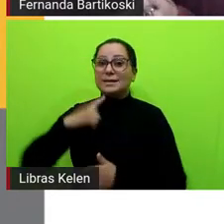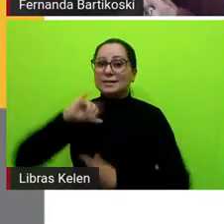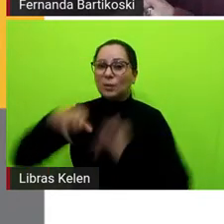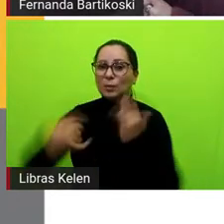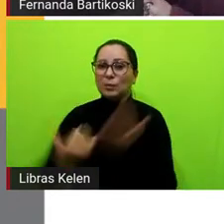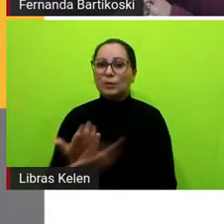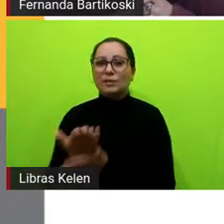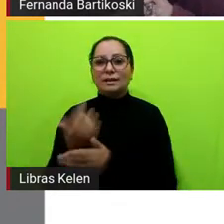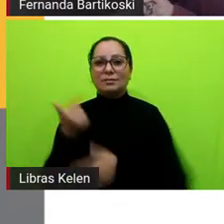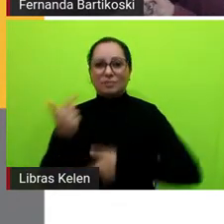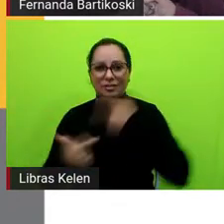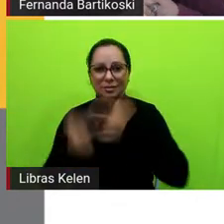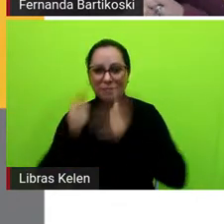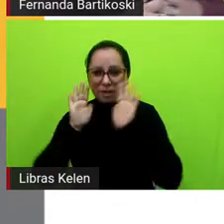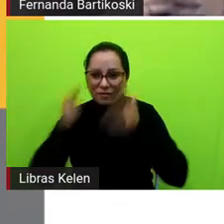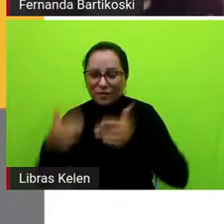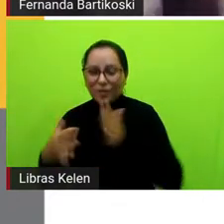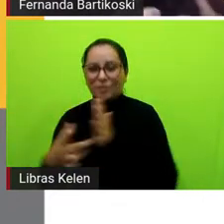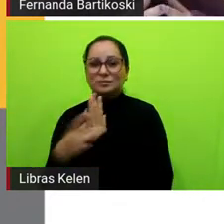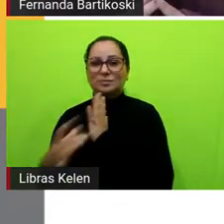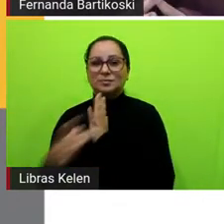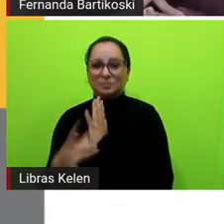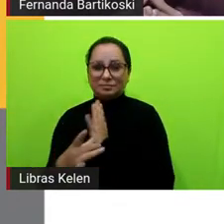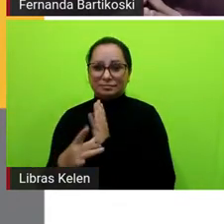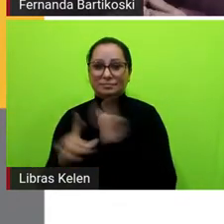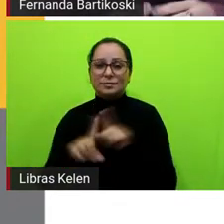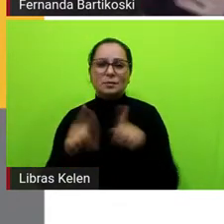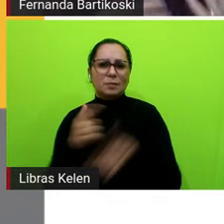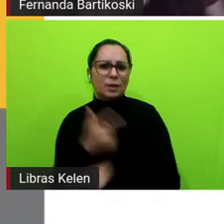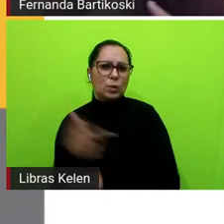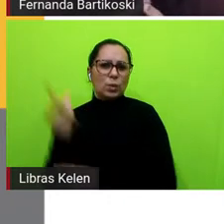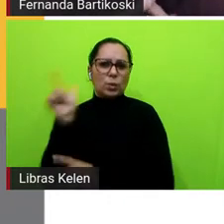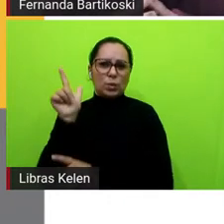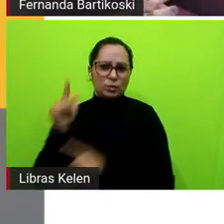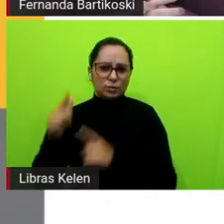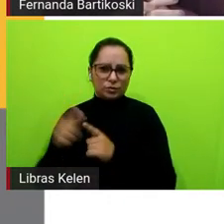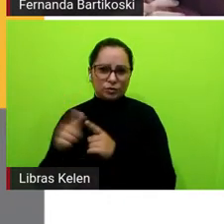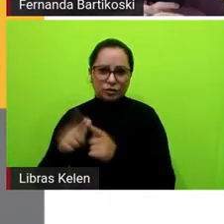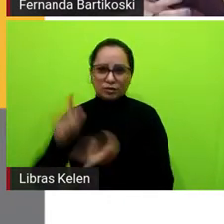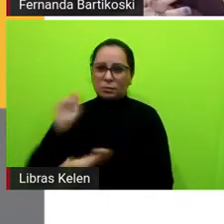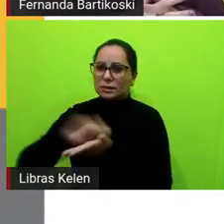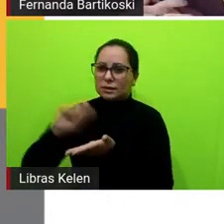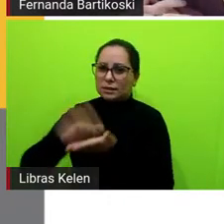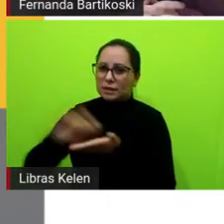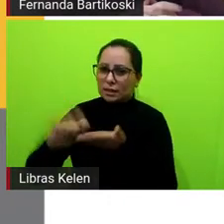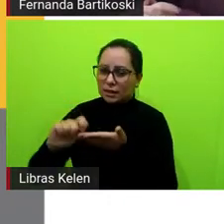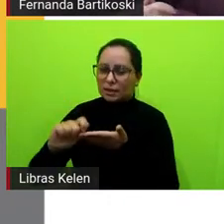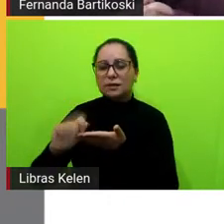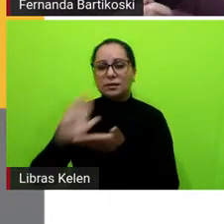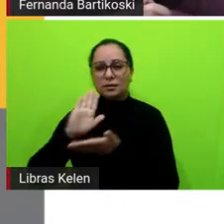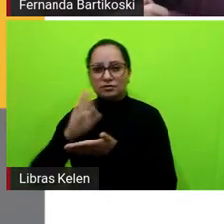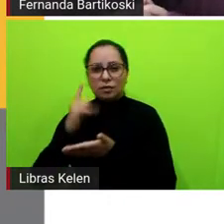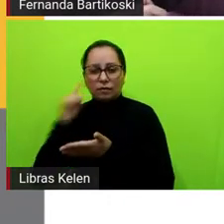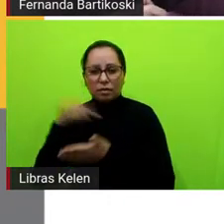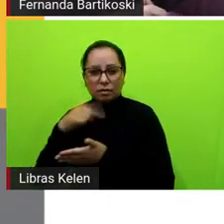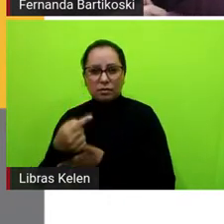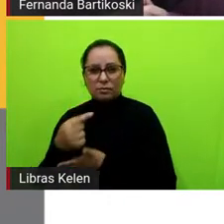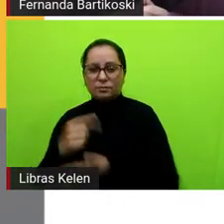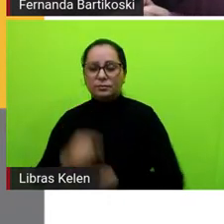de trabalhar com essas habilidades além de outras envolvendo a escrita como nós veremos na sequência